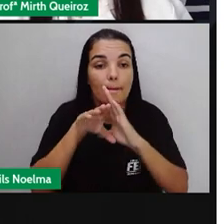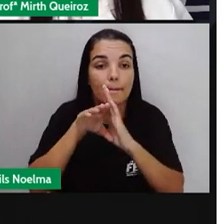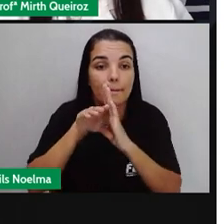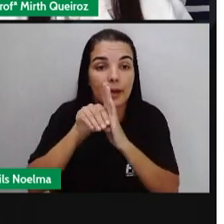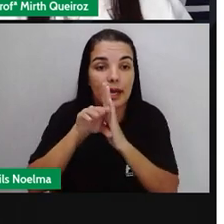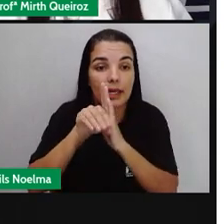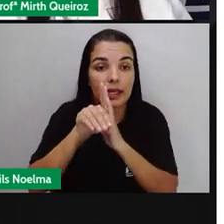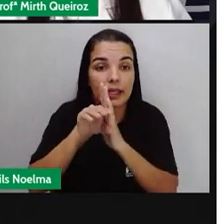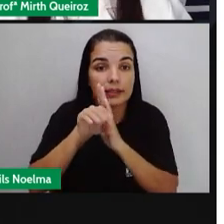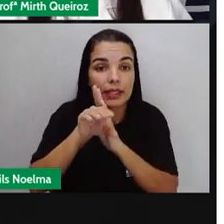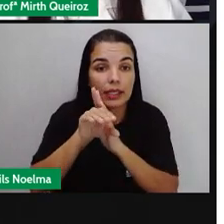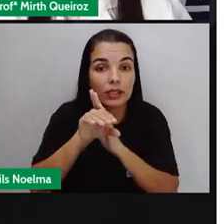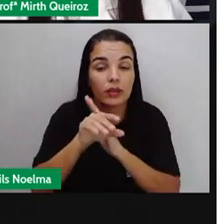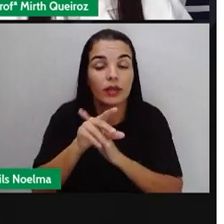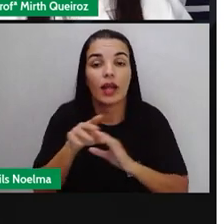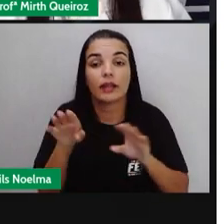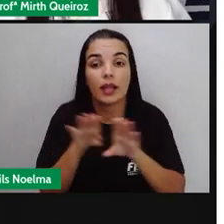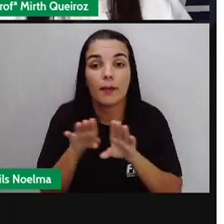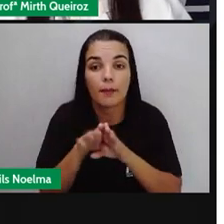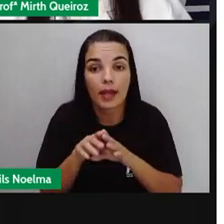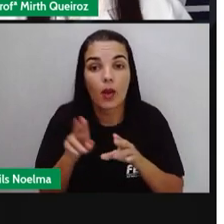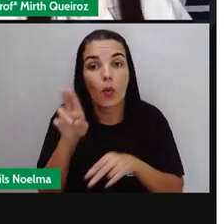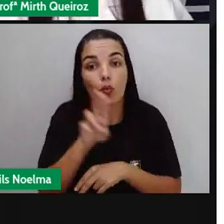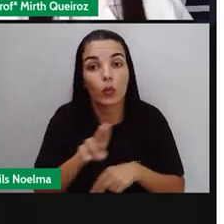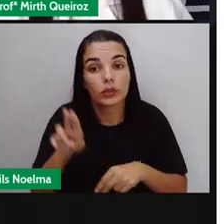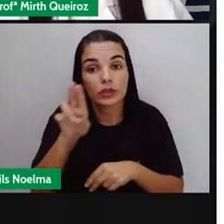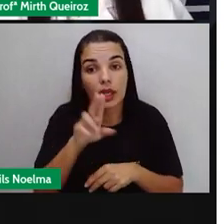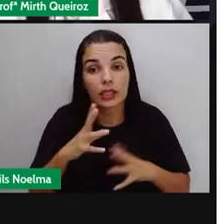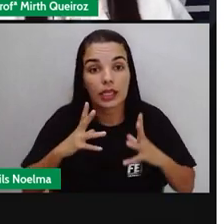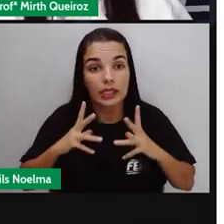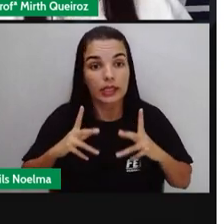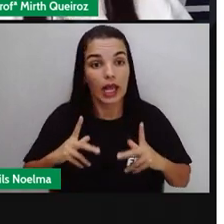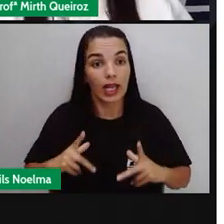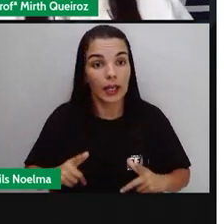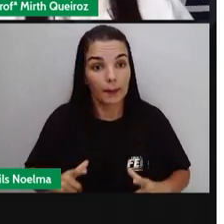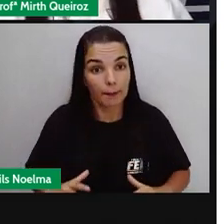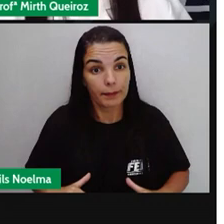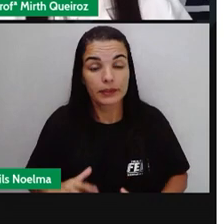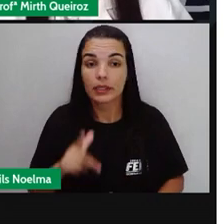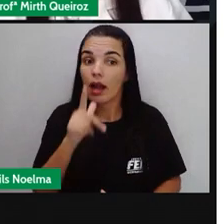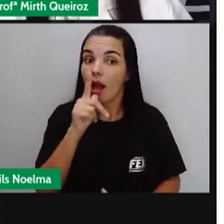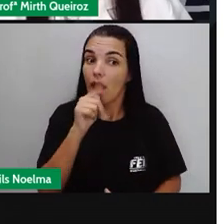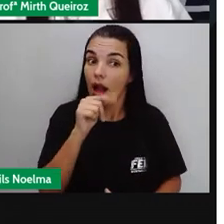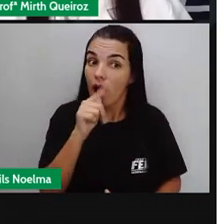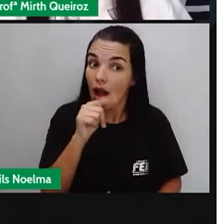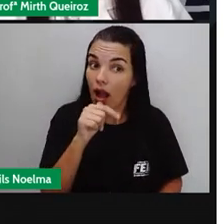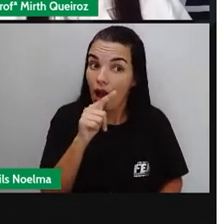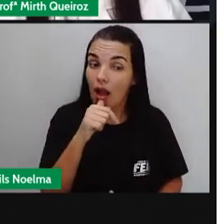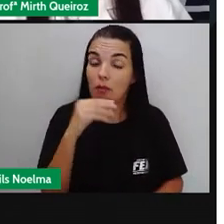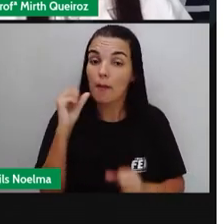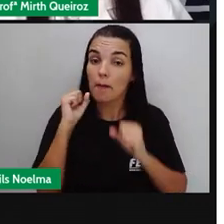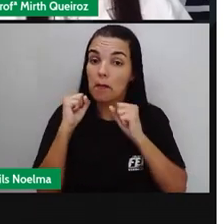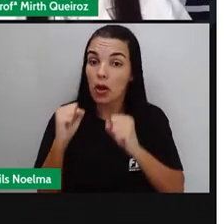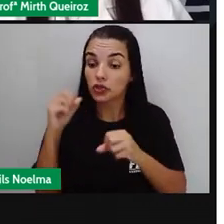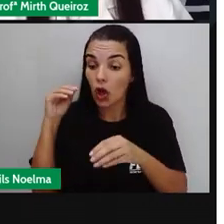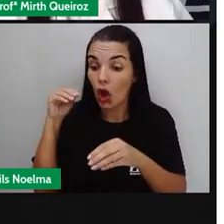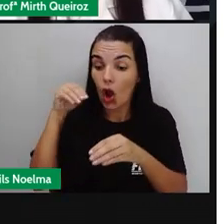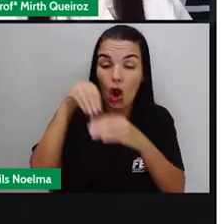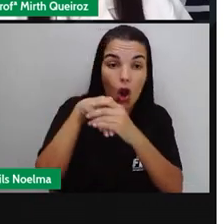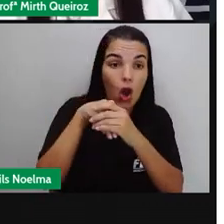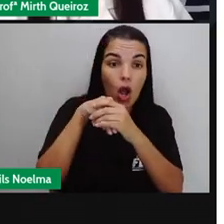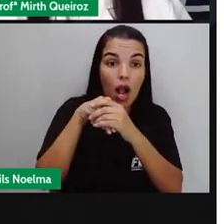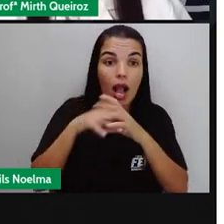também nas redes de tratamento de esgoto. Isso mesmo, são utilizadas as bactérias ali para poder